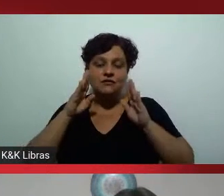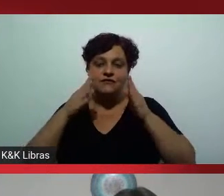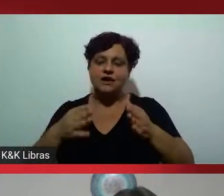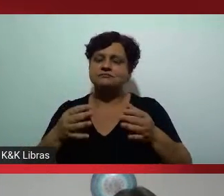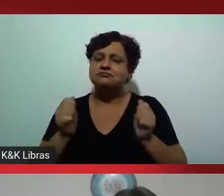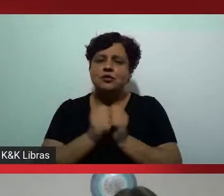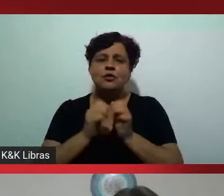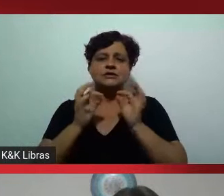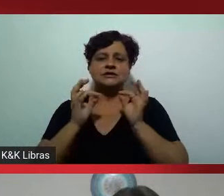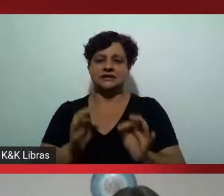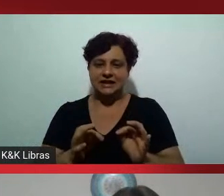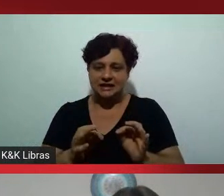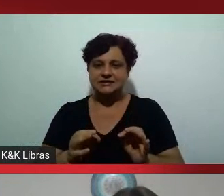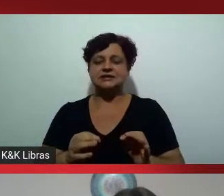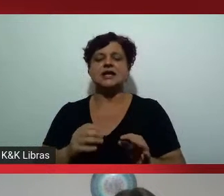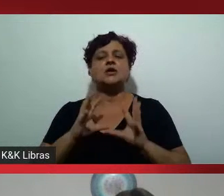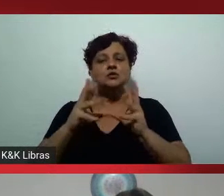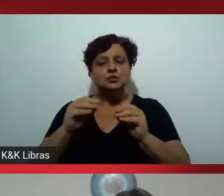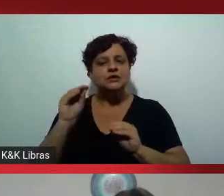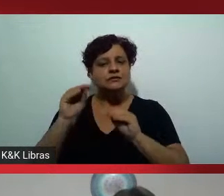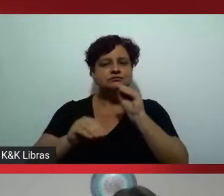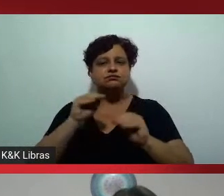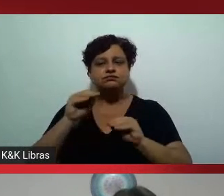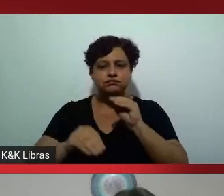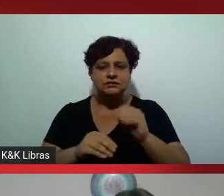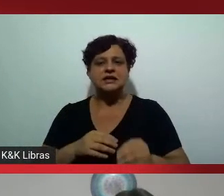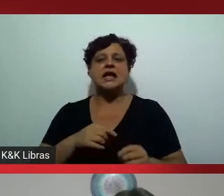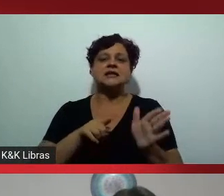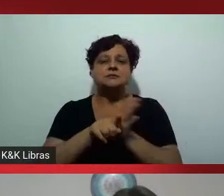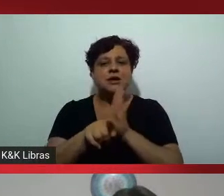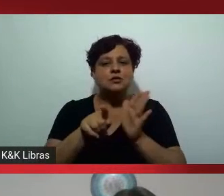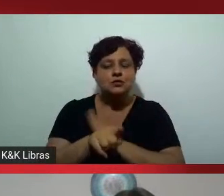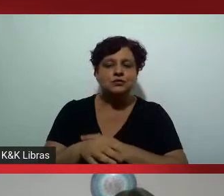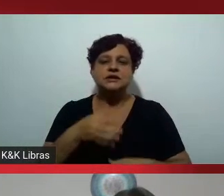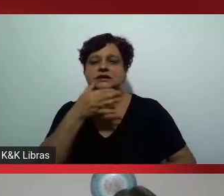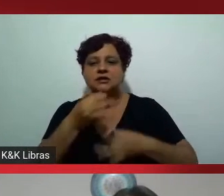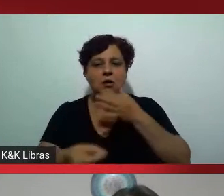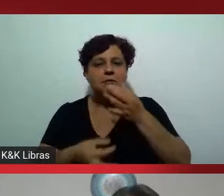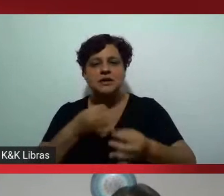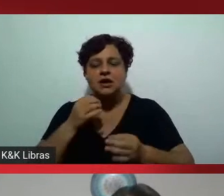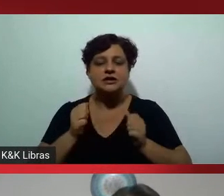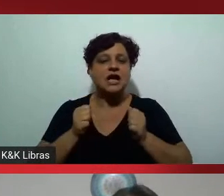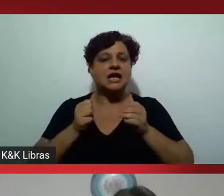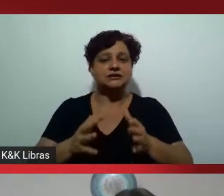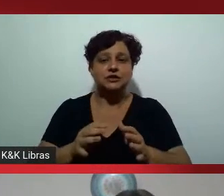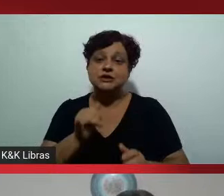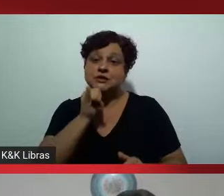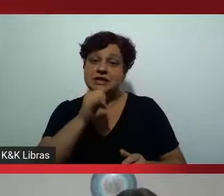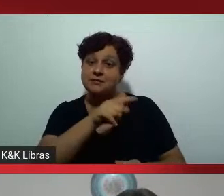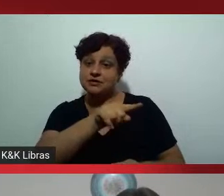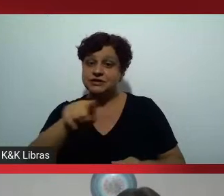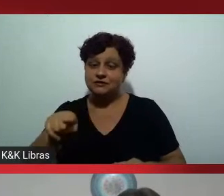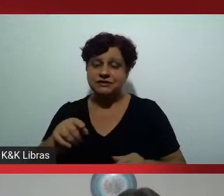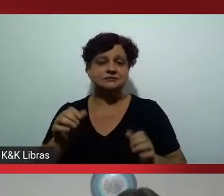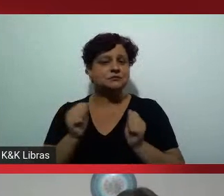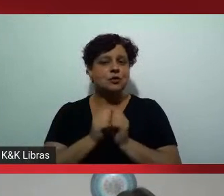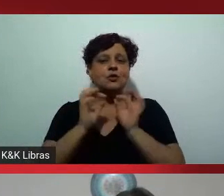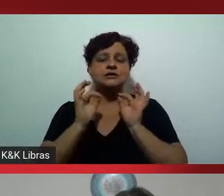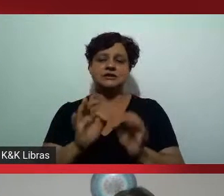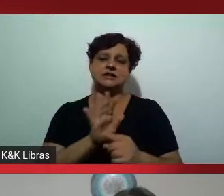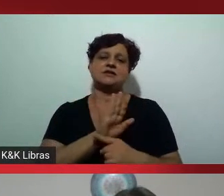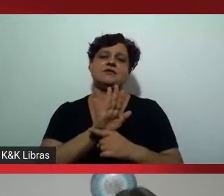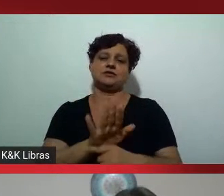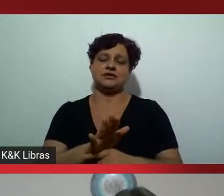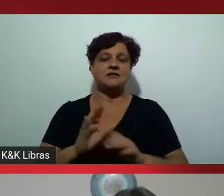certeza que as colocações de vocês as considerações, as ações e os exemplos vão com certeza